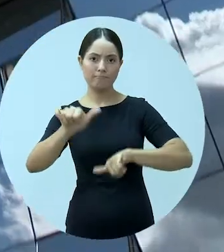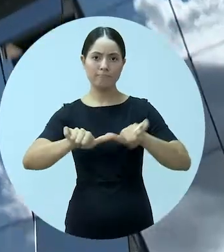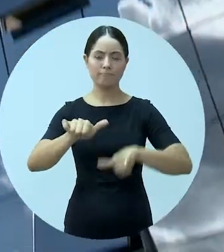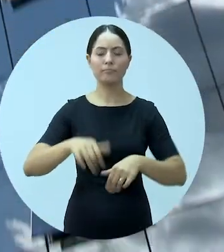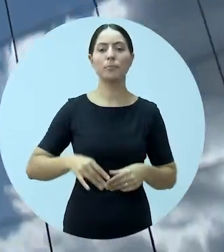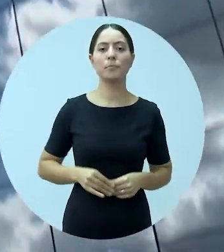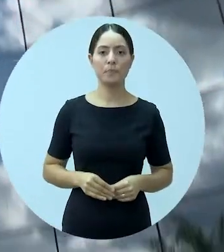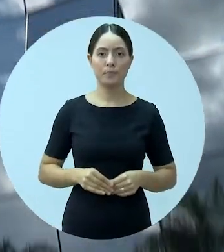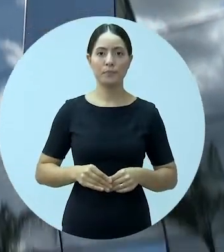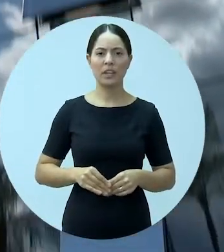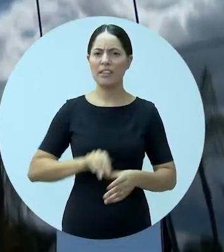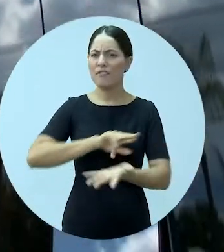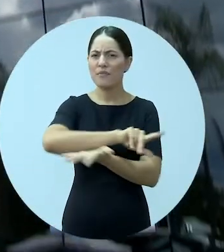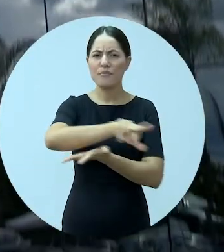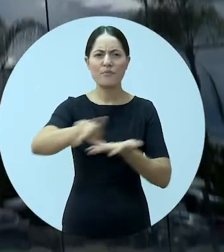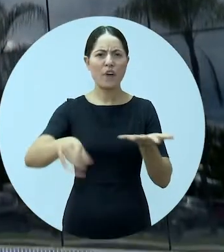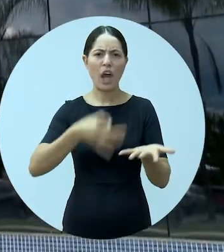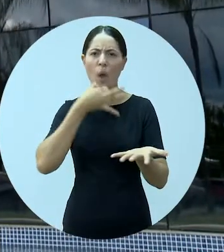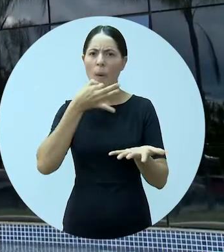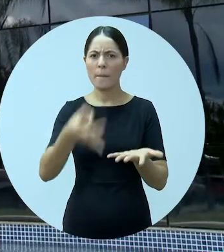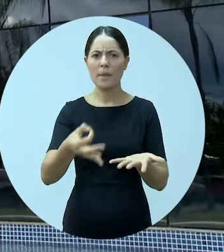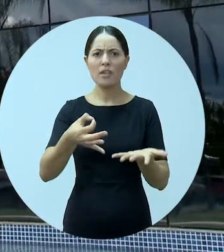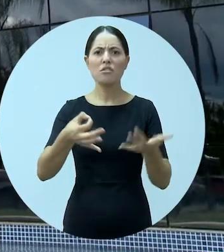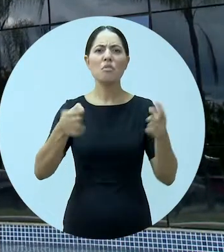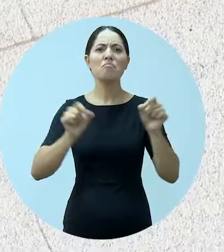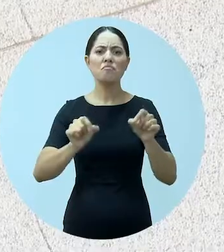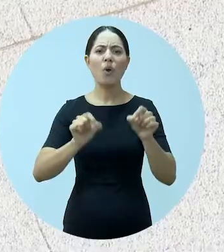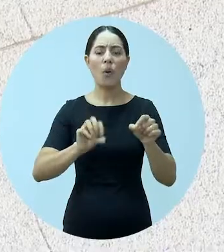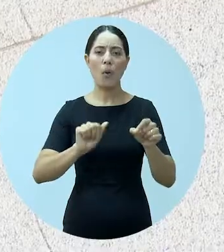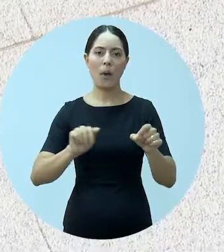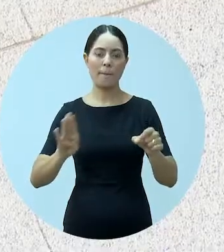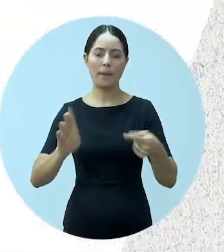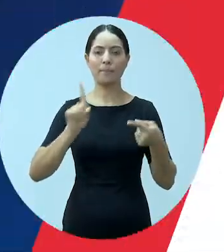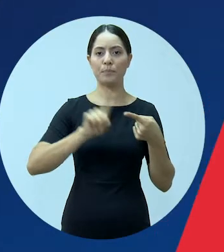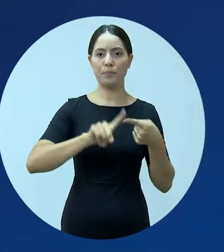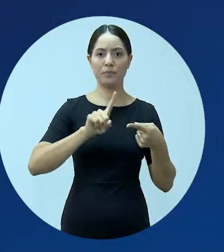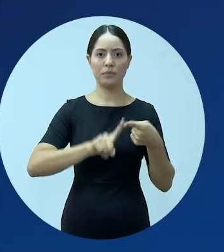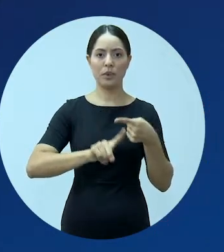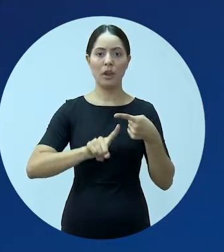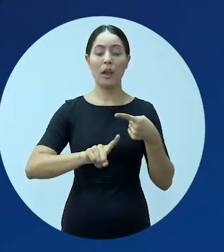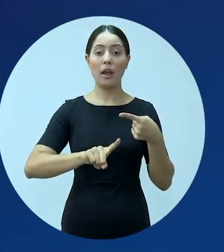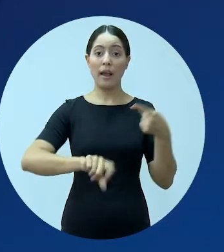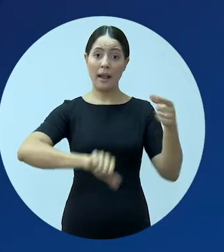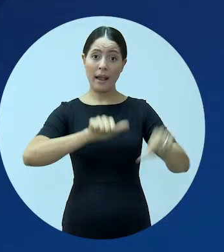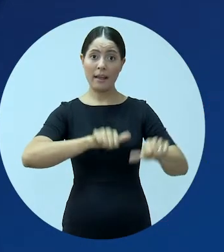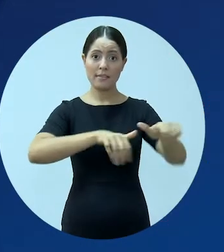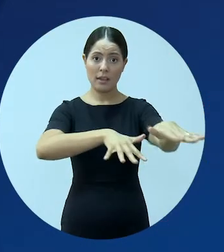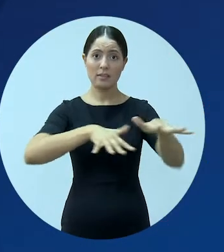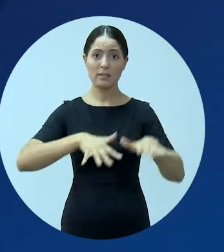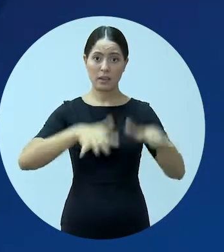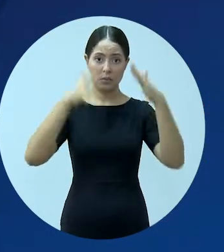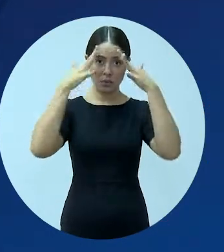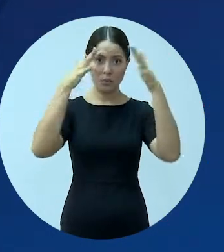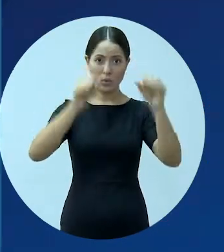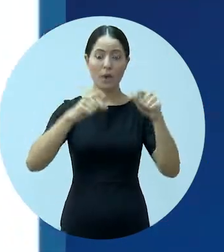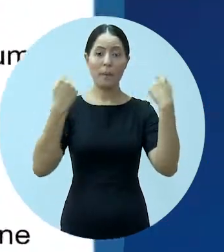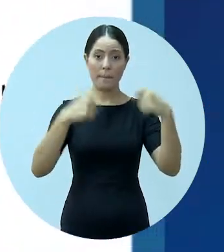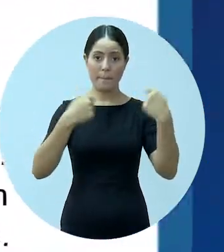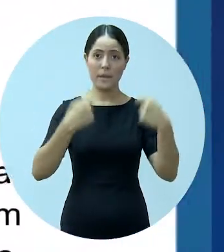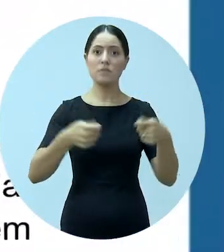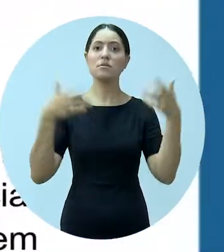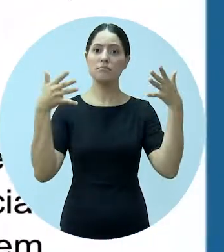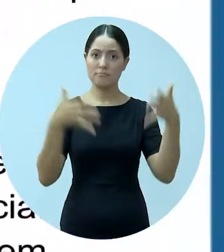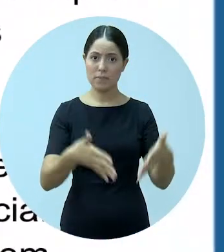Diversas sugestões da UAB foram apresentadas ao órgão. São elas. O funcionamento do Poder Judiciário deve ser